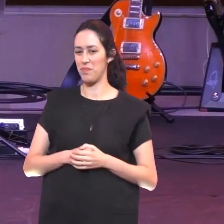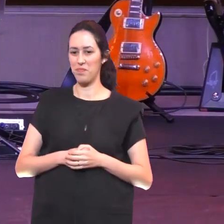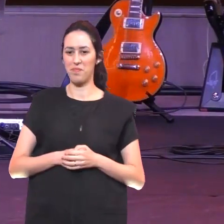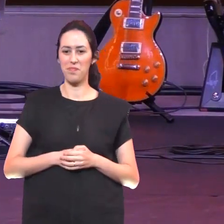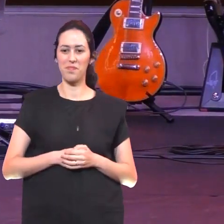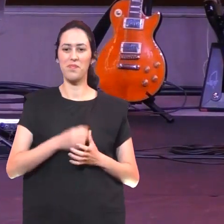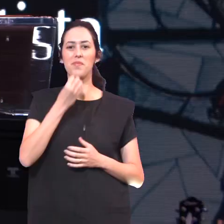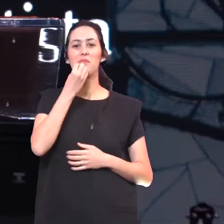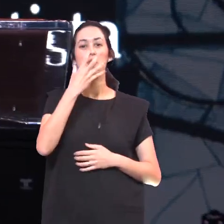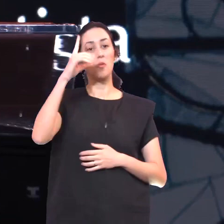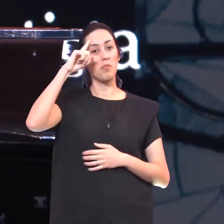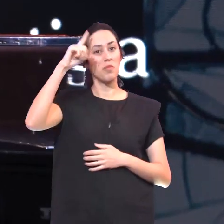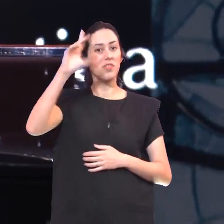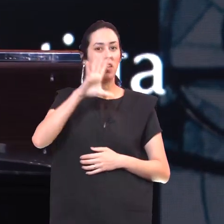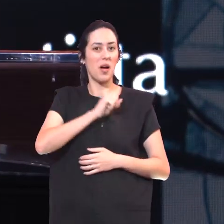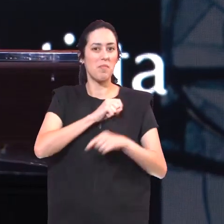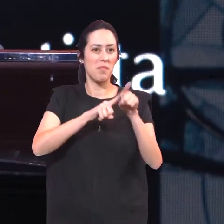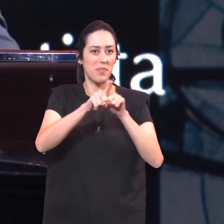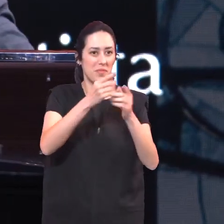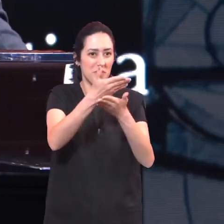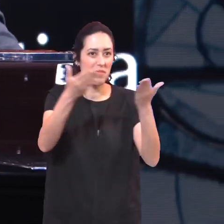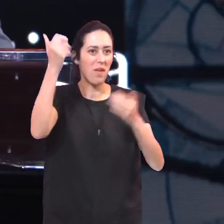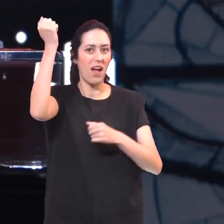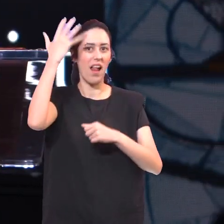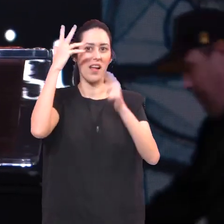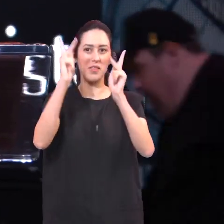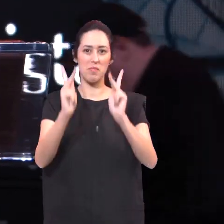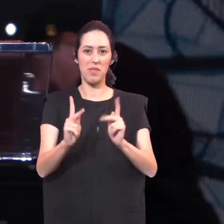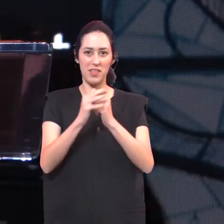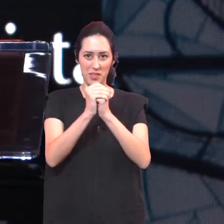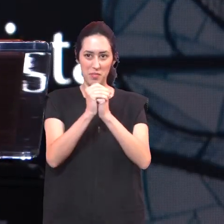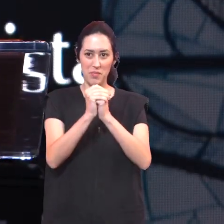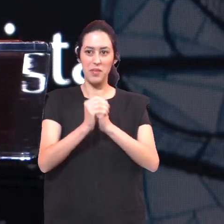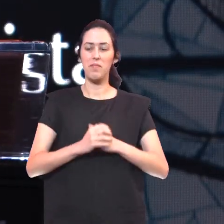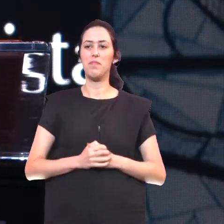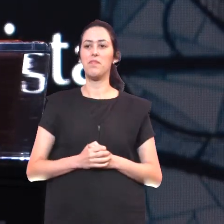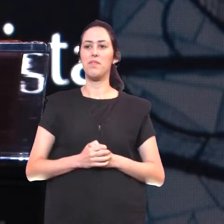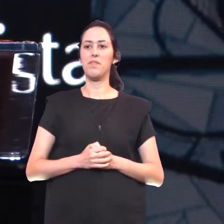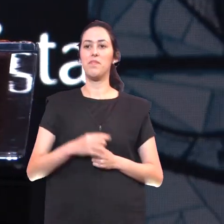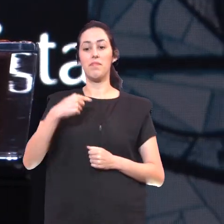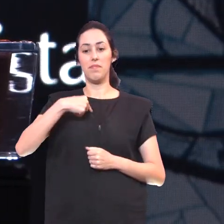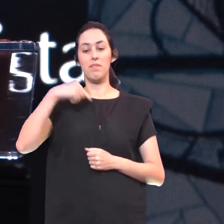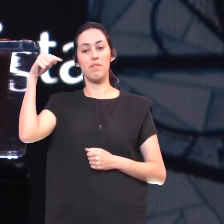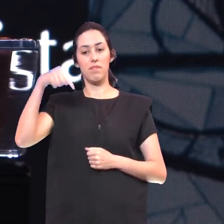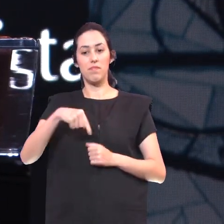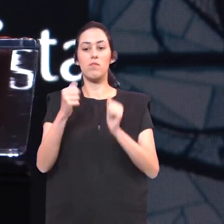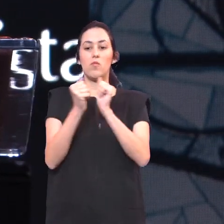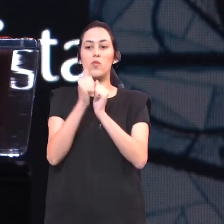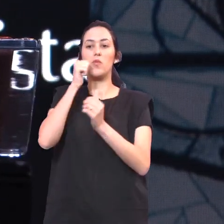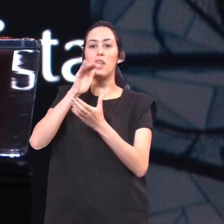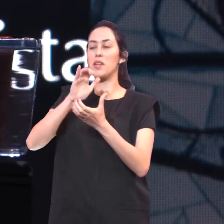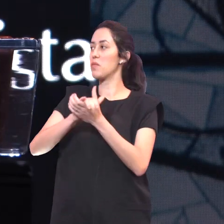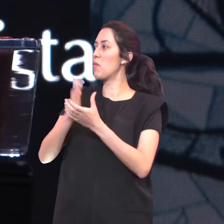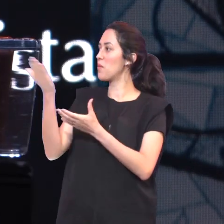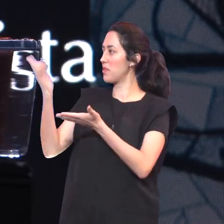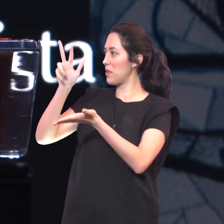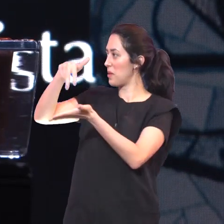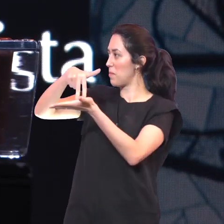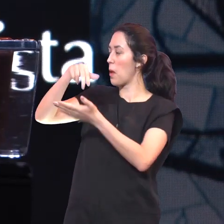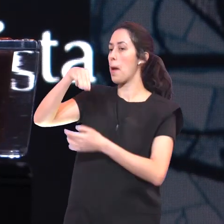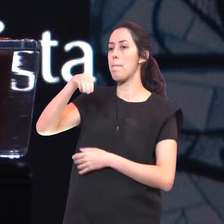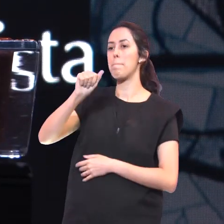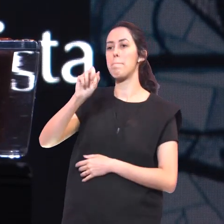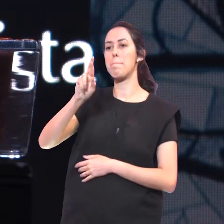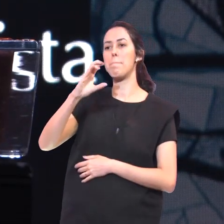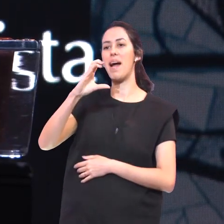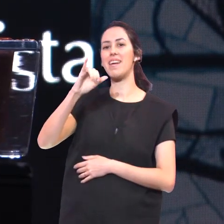Bom dia, amados irmãos, a graça e a paz, amém? Estou aqui com a minha esposa Márcia Márcia, fica em pé só um